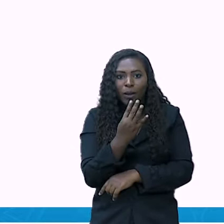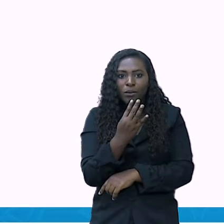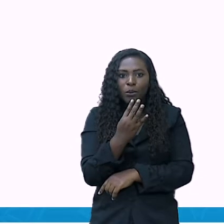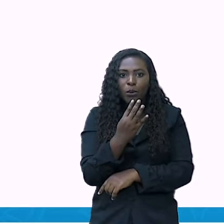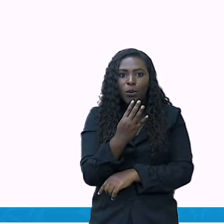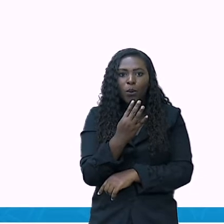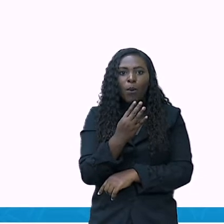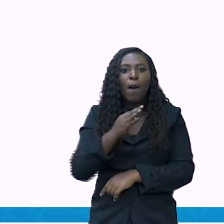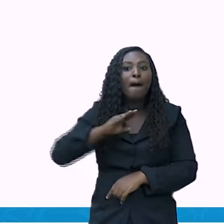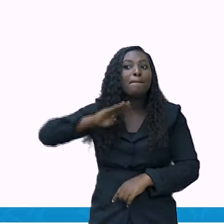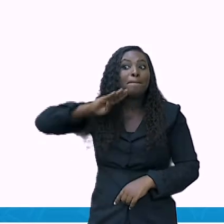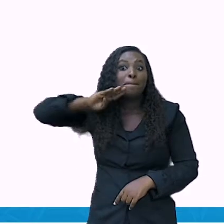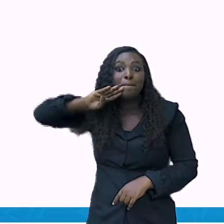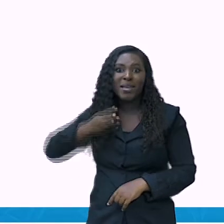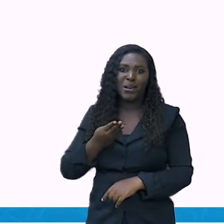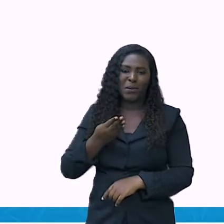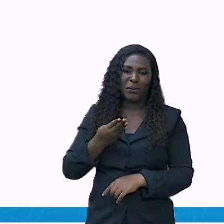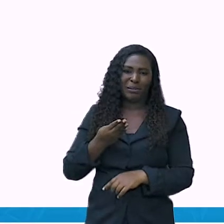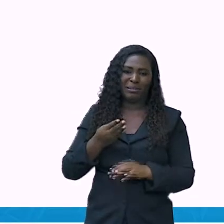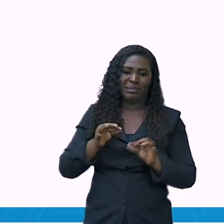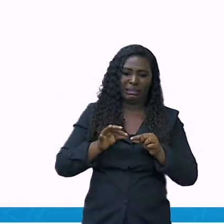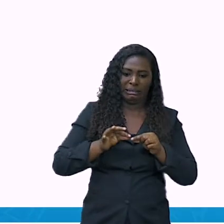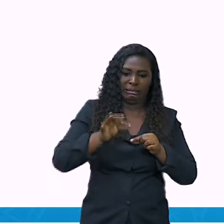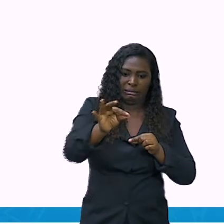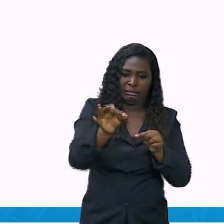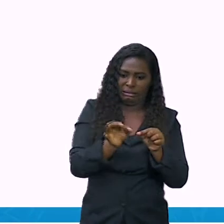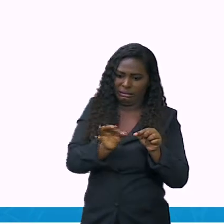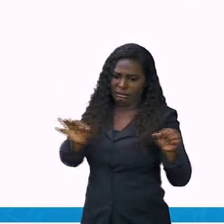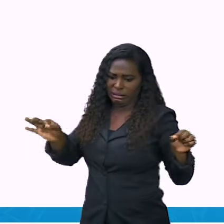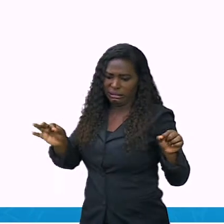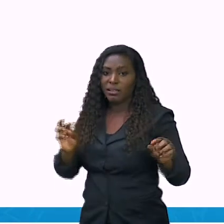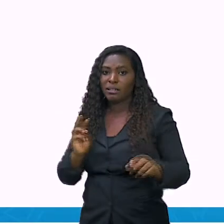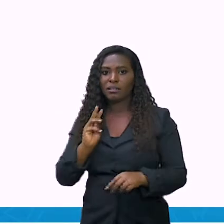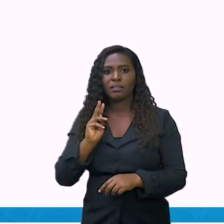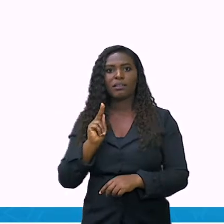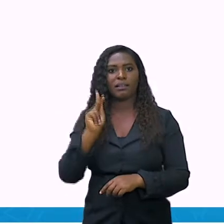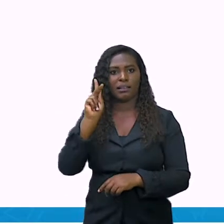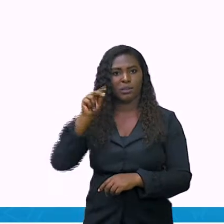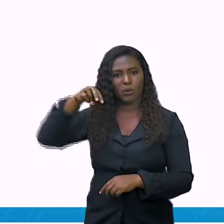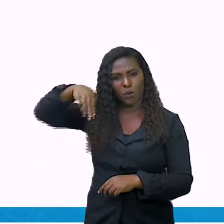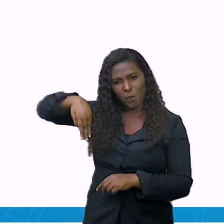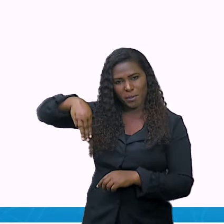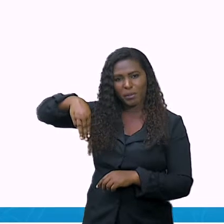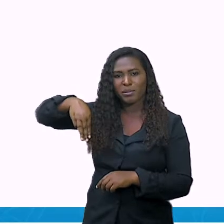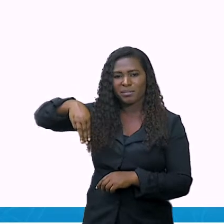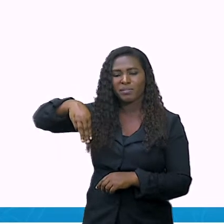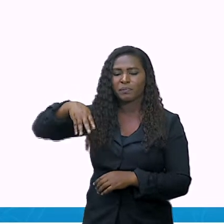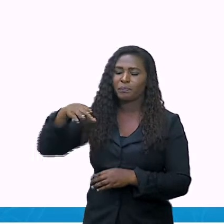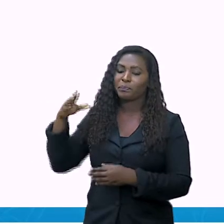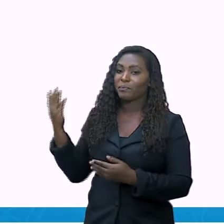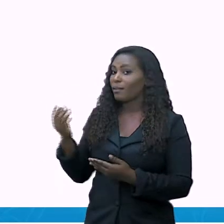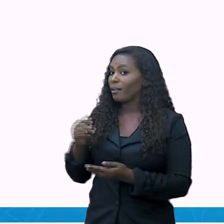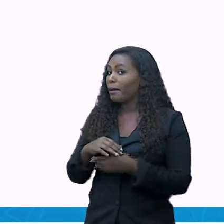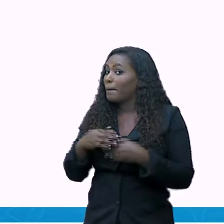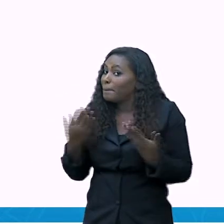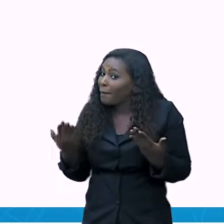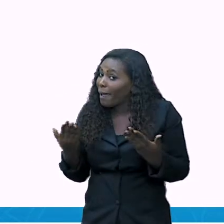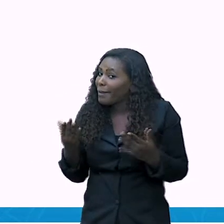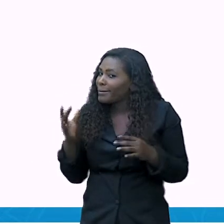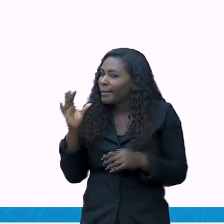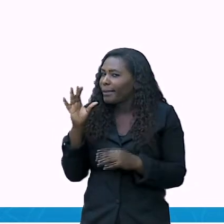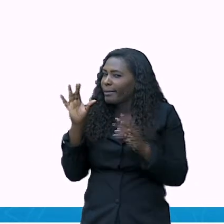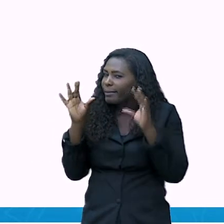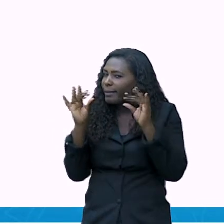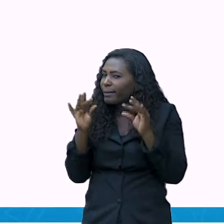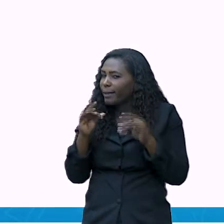mesmo sendo o maior e o mais populoso, nós